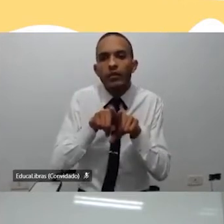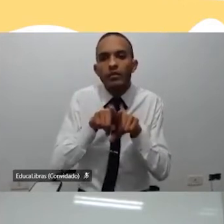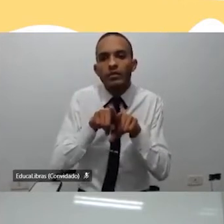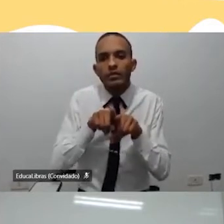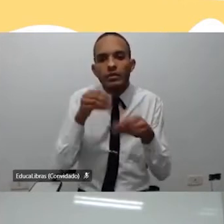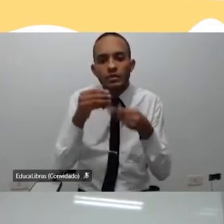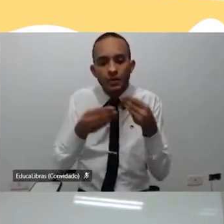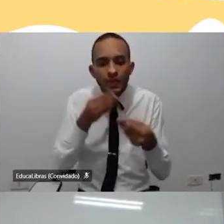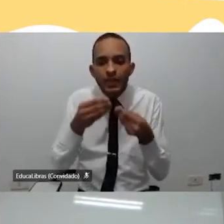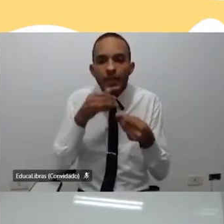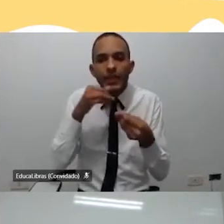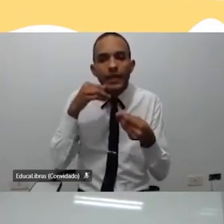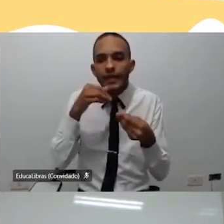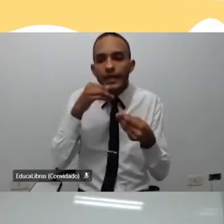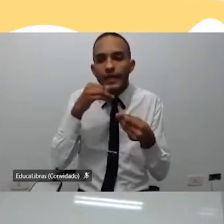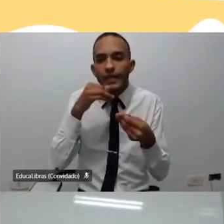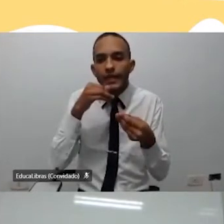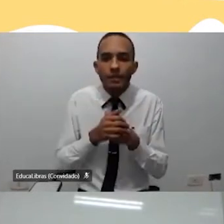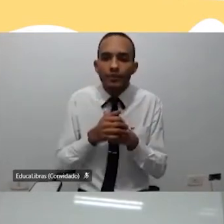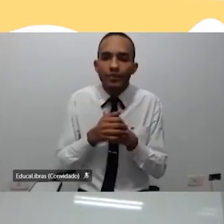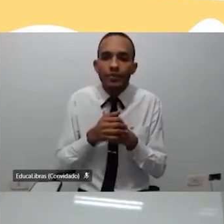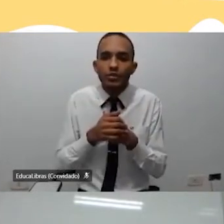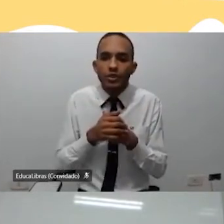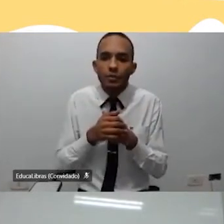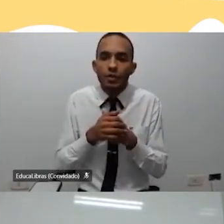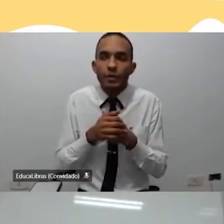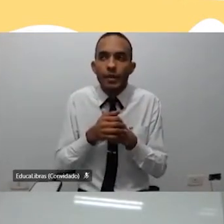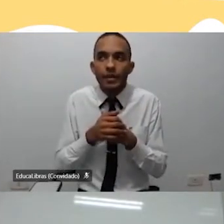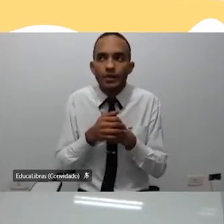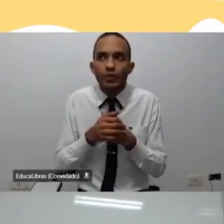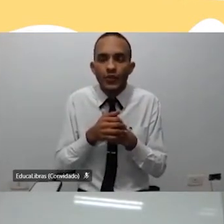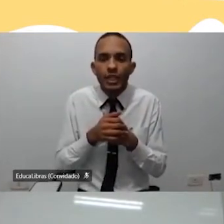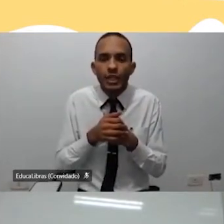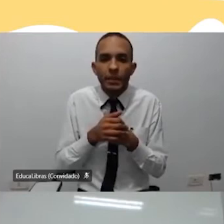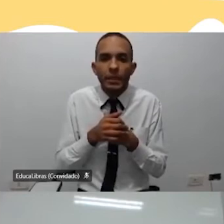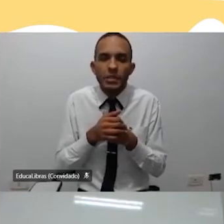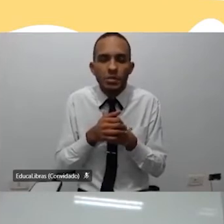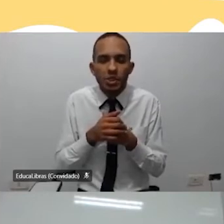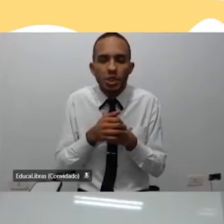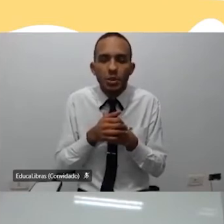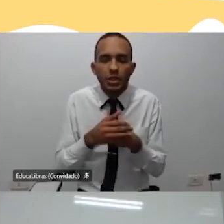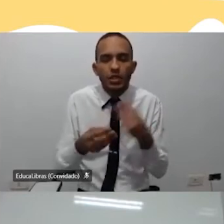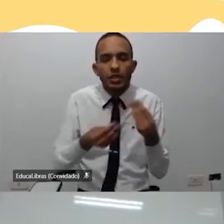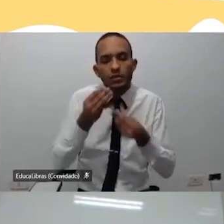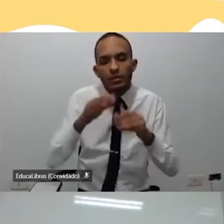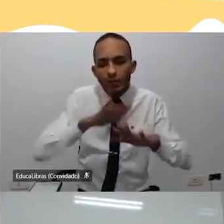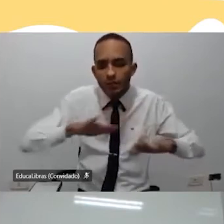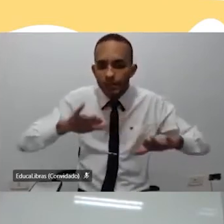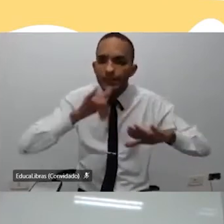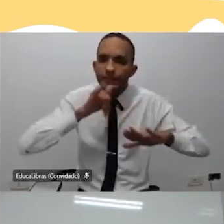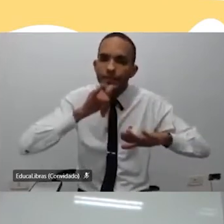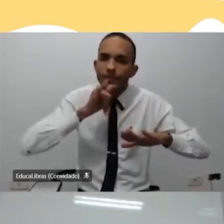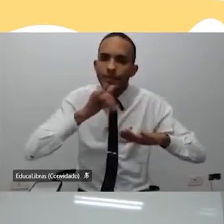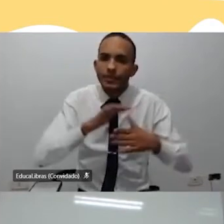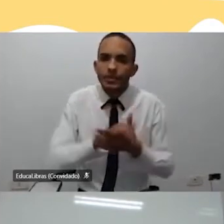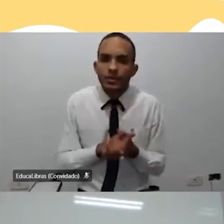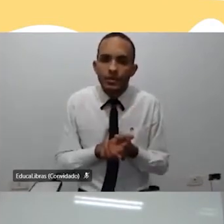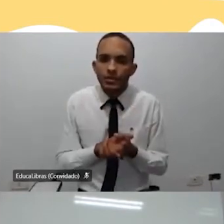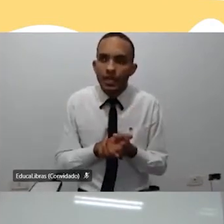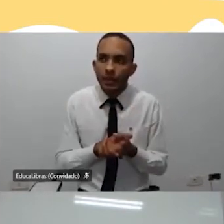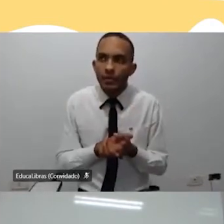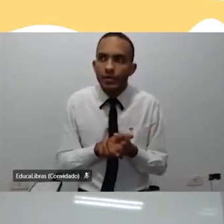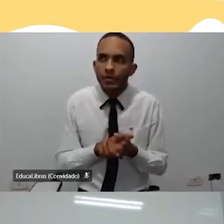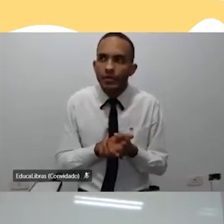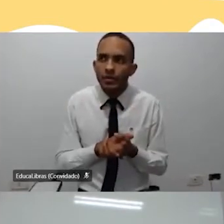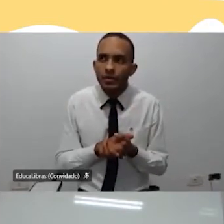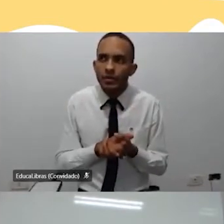gostava muito de dar a opinião, de falar a minha opinião, e também não tinha senso crítico. E uma vez, no primeiro ano que eu estava na academia, a Cris